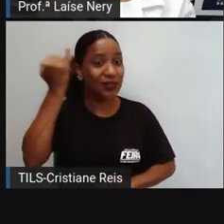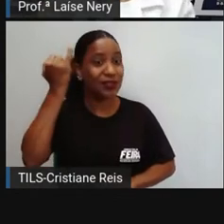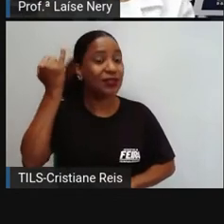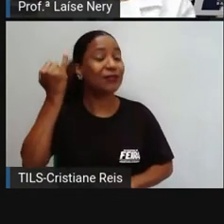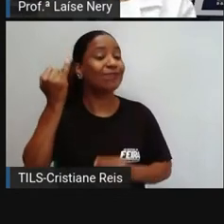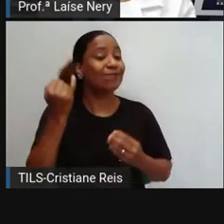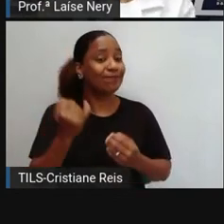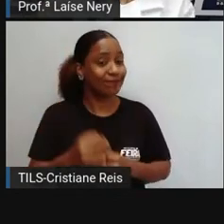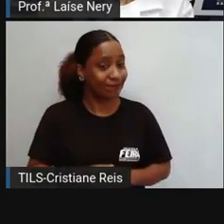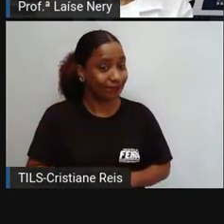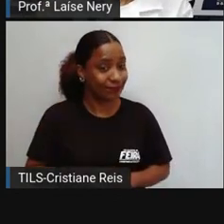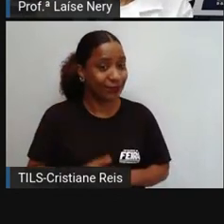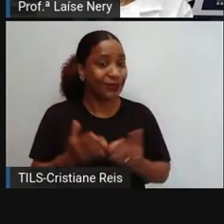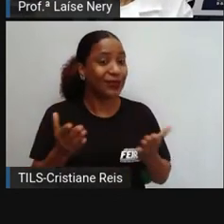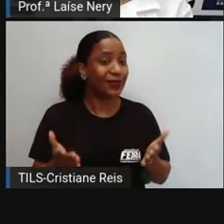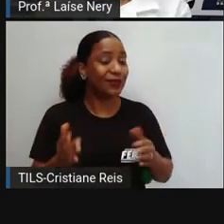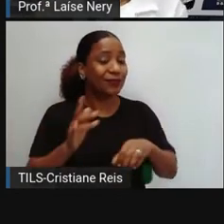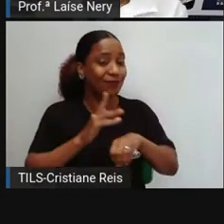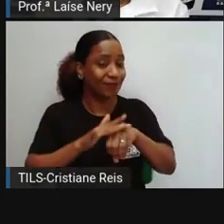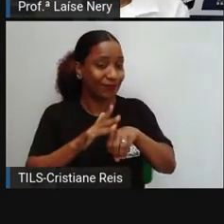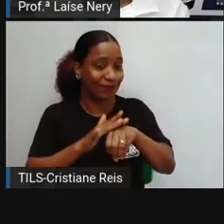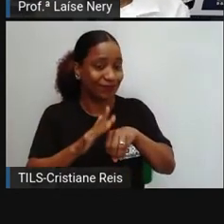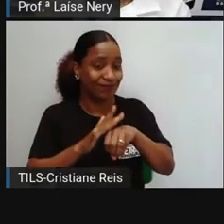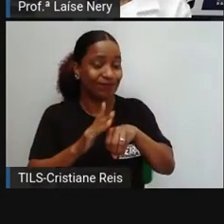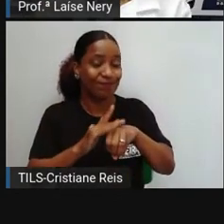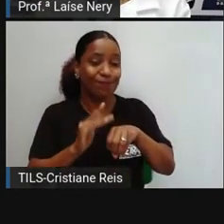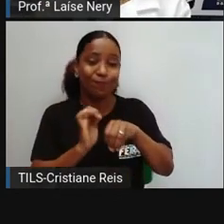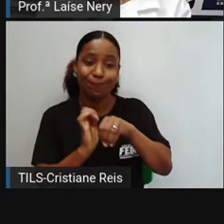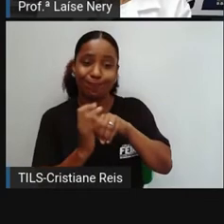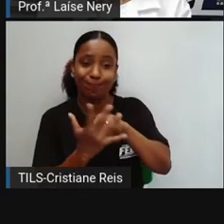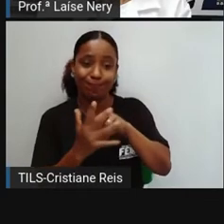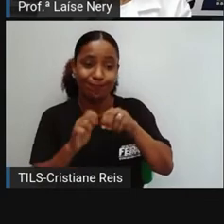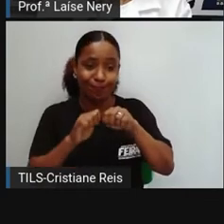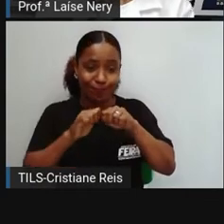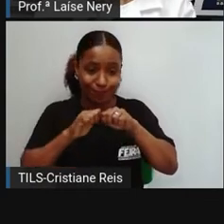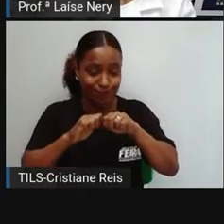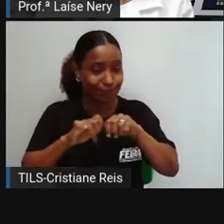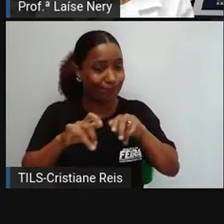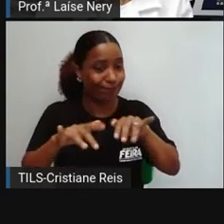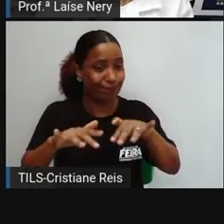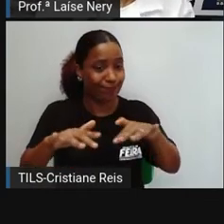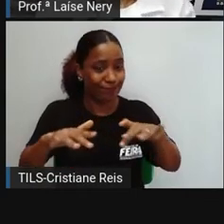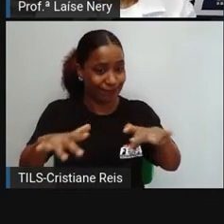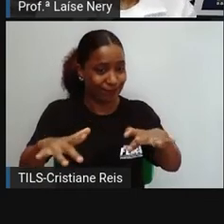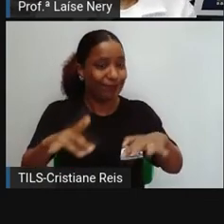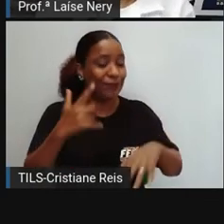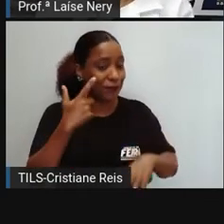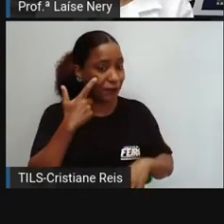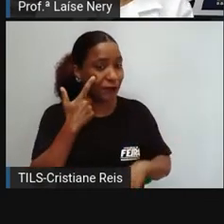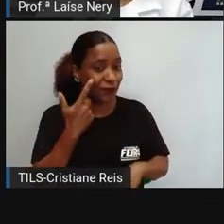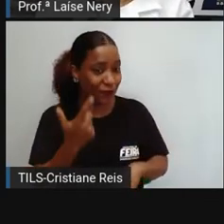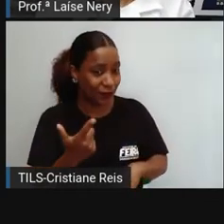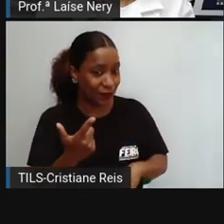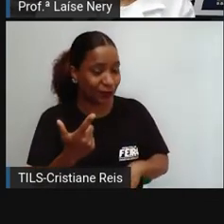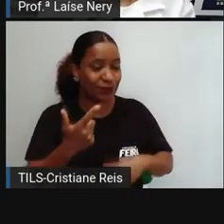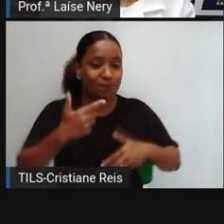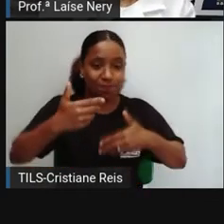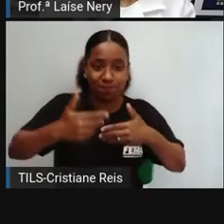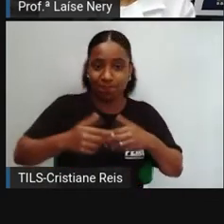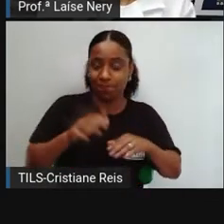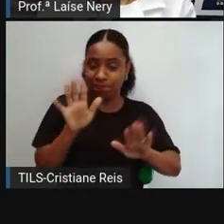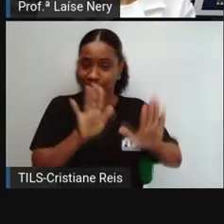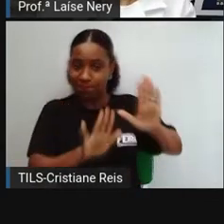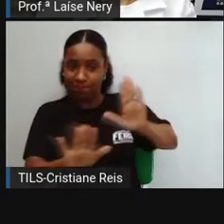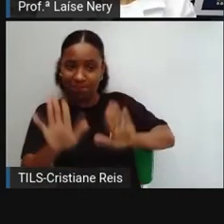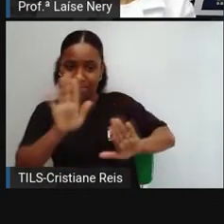no combate contra doenças, principalmente contra o coronavírus, que tem sido uma